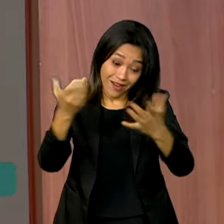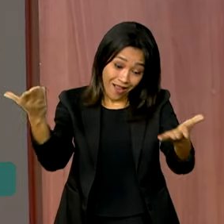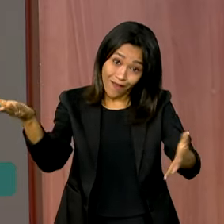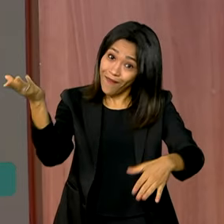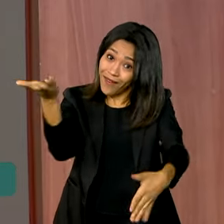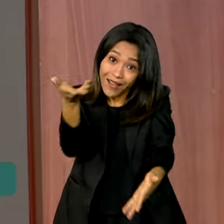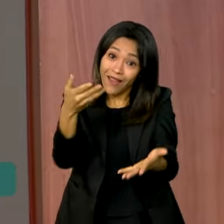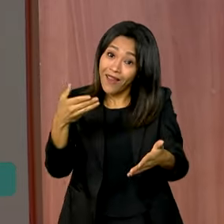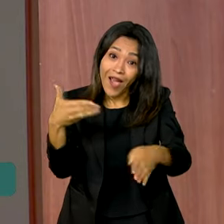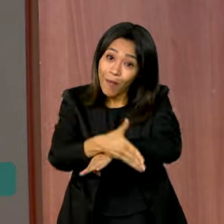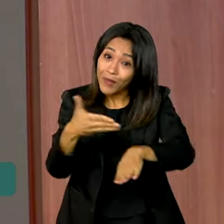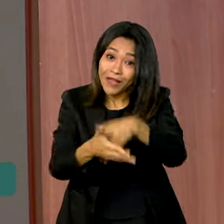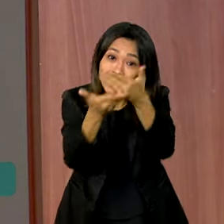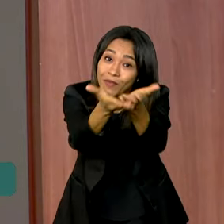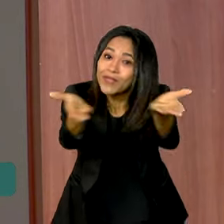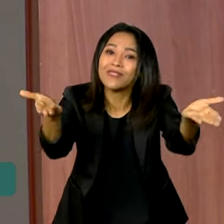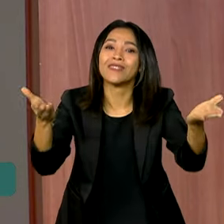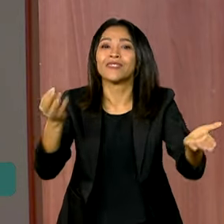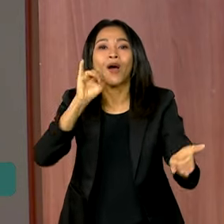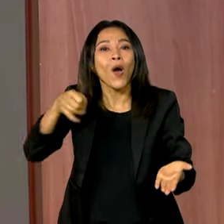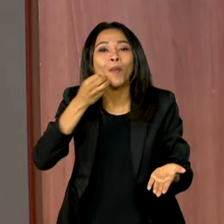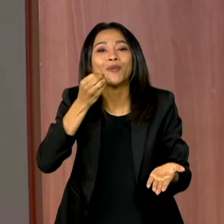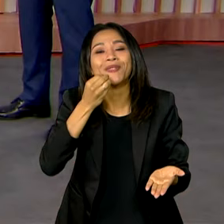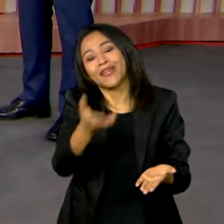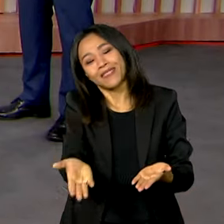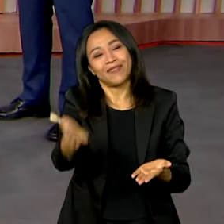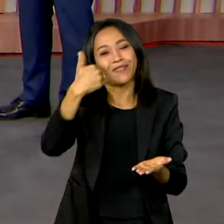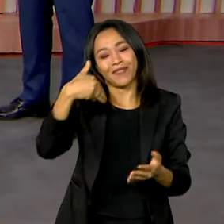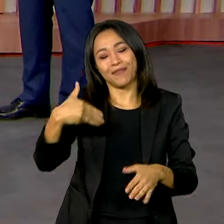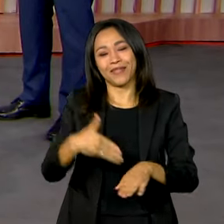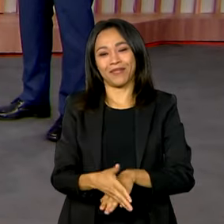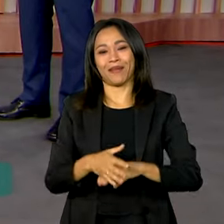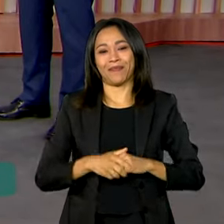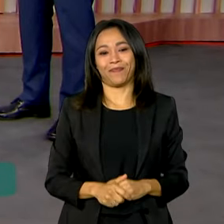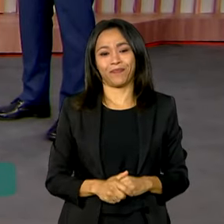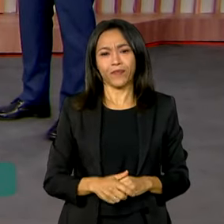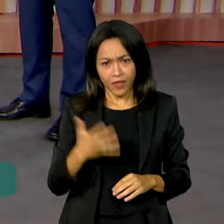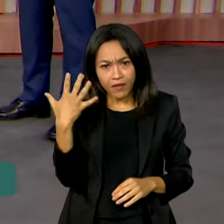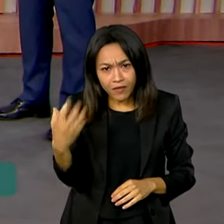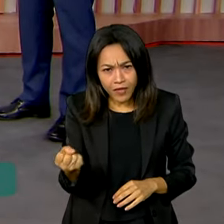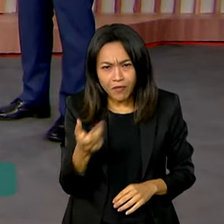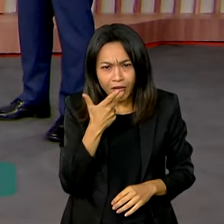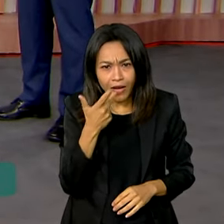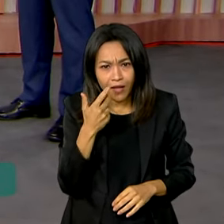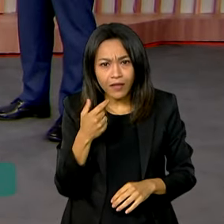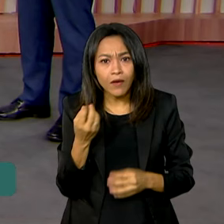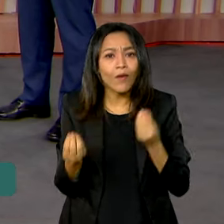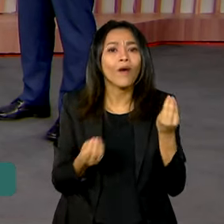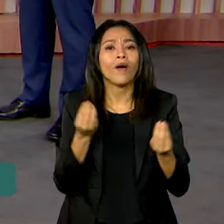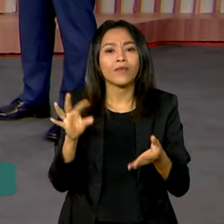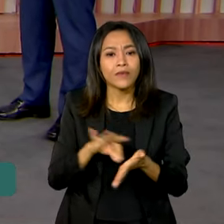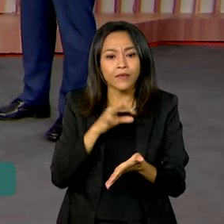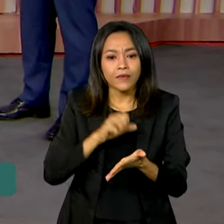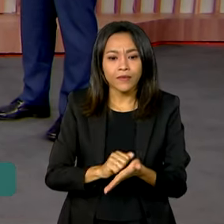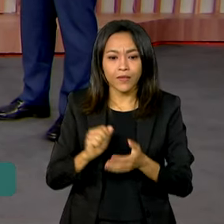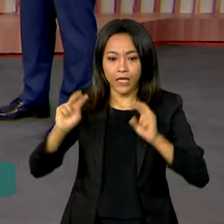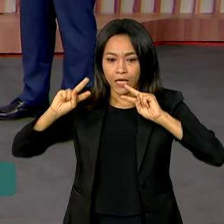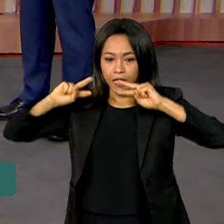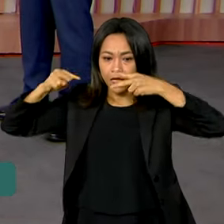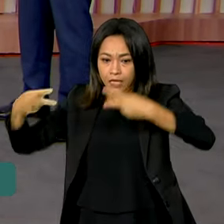você participar. Então, participe do G20 social. Então, vamos embora falar do endereço, Vanessa. Olha, é links